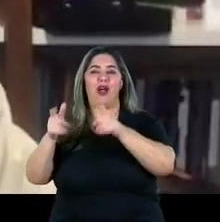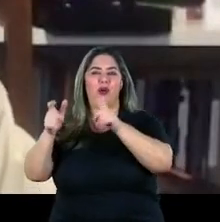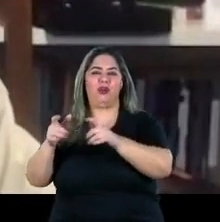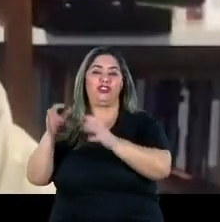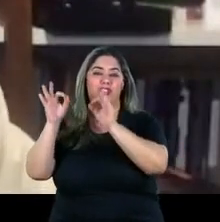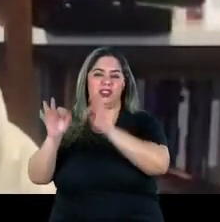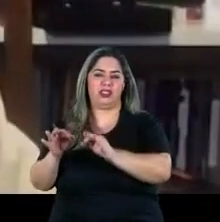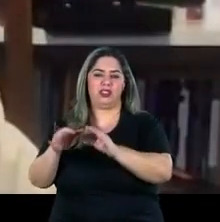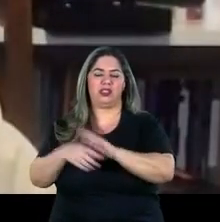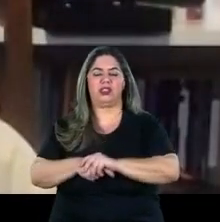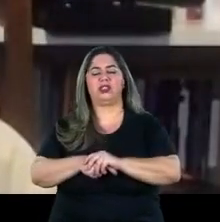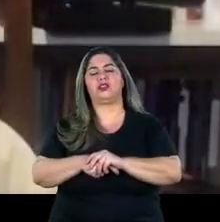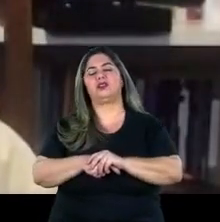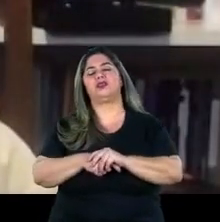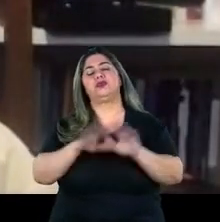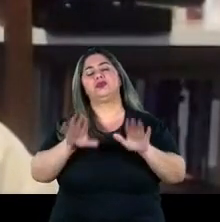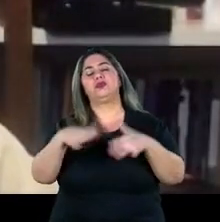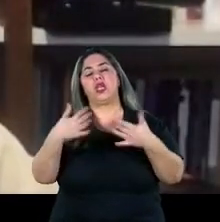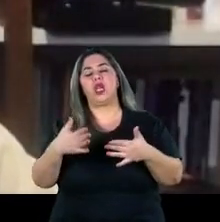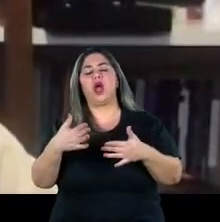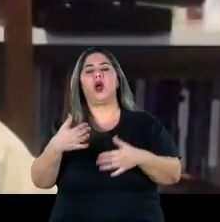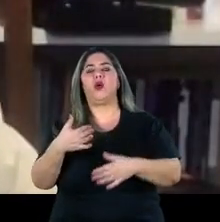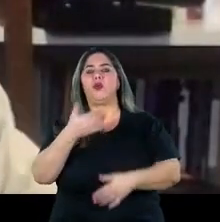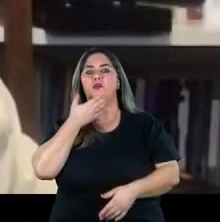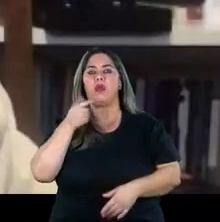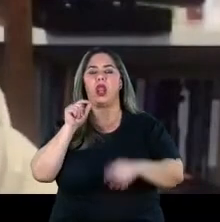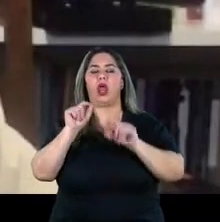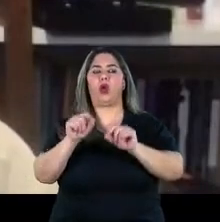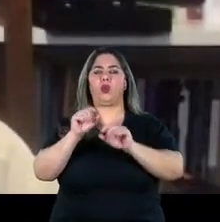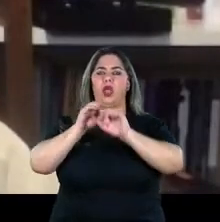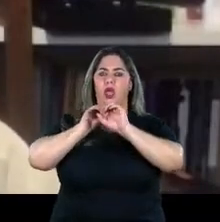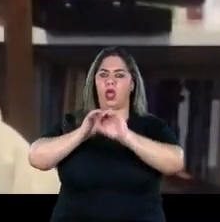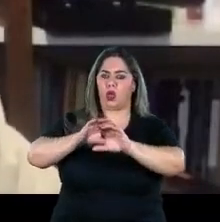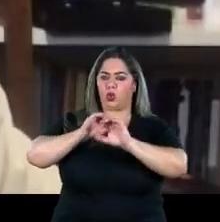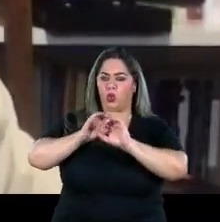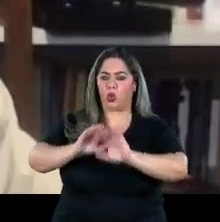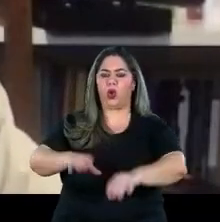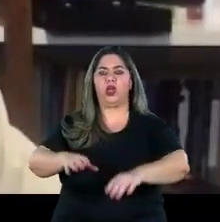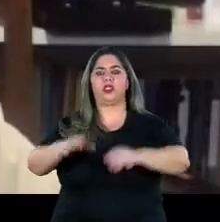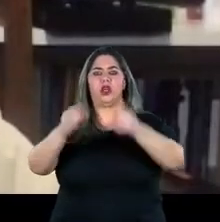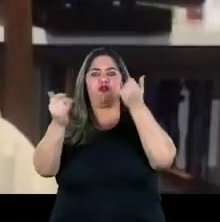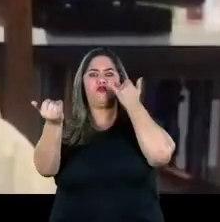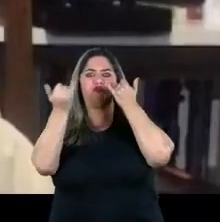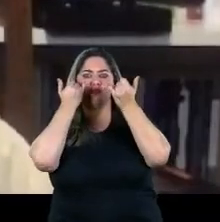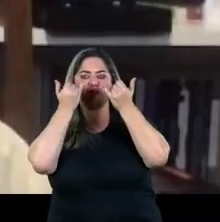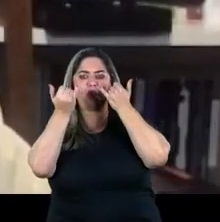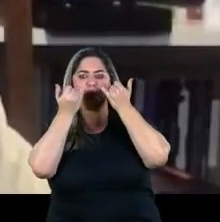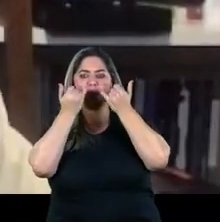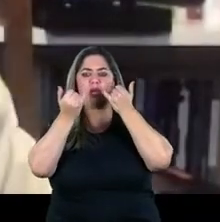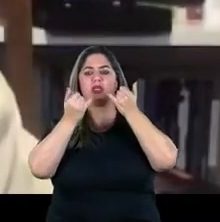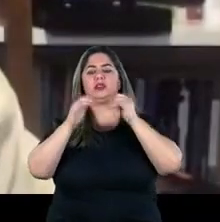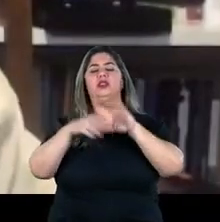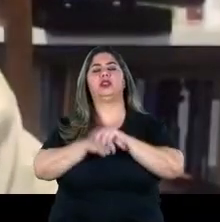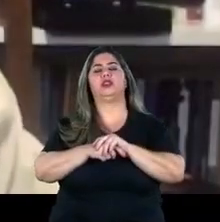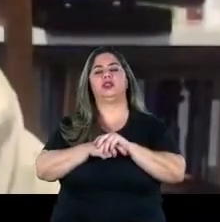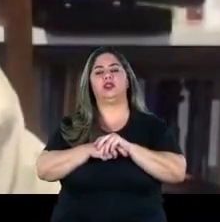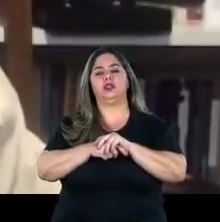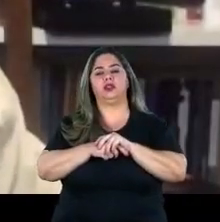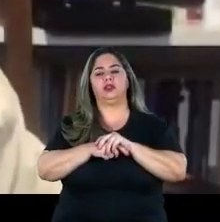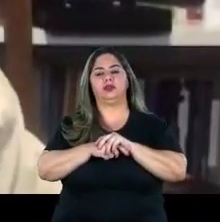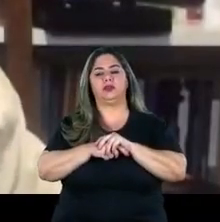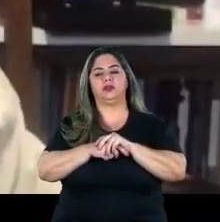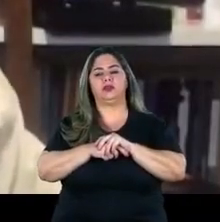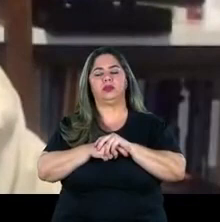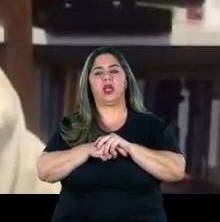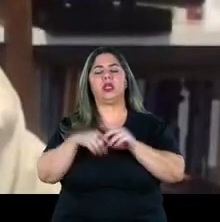a saída nossa é informação é a educação é o conhecimento que foi naturalmente